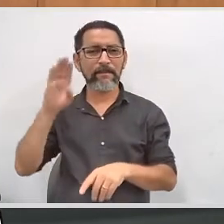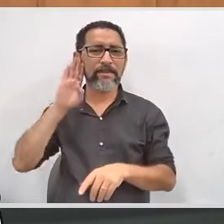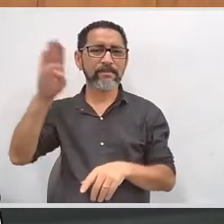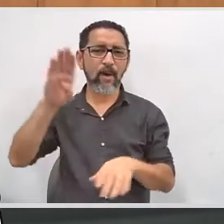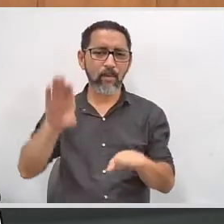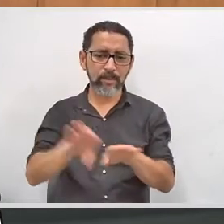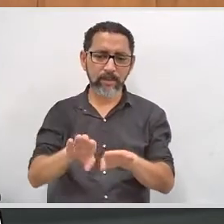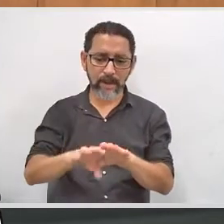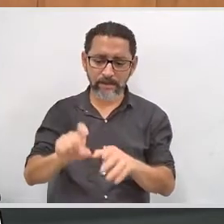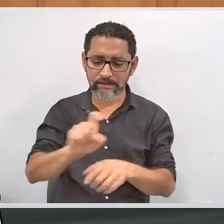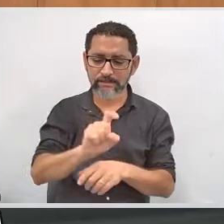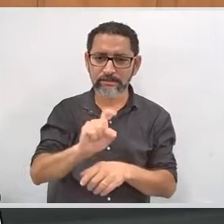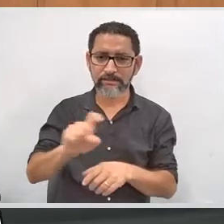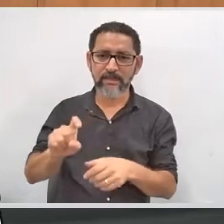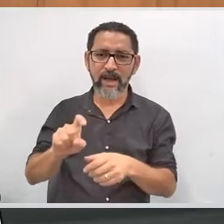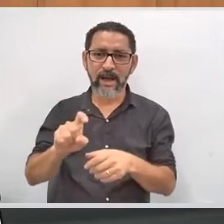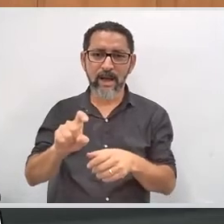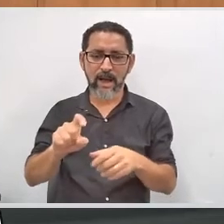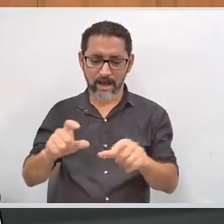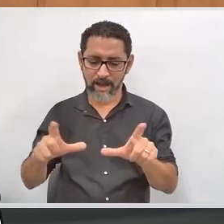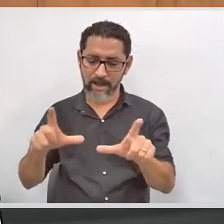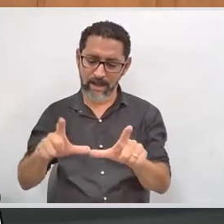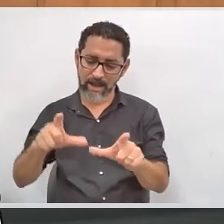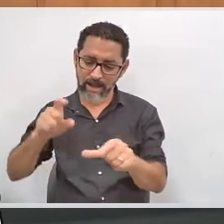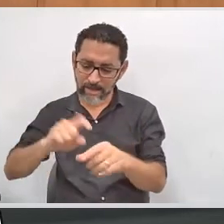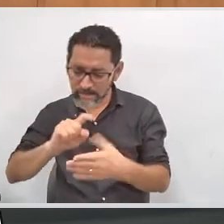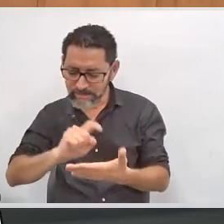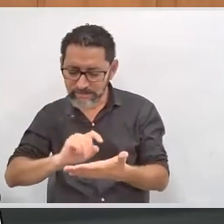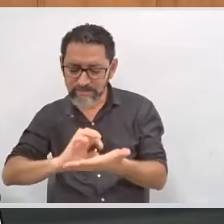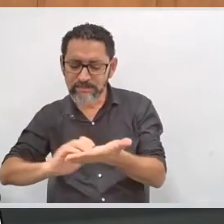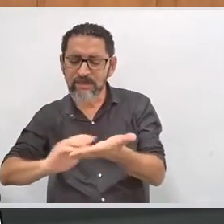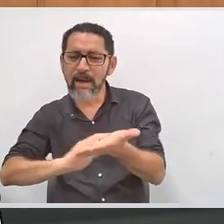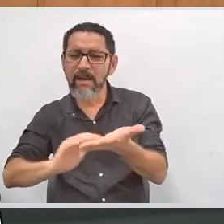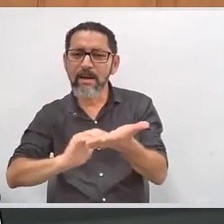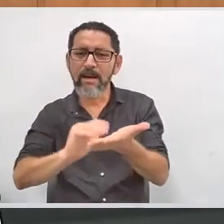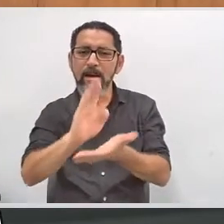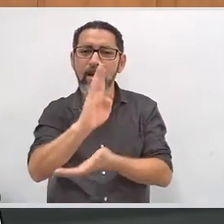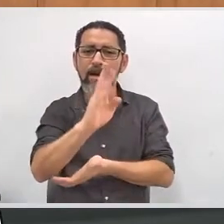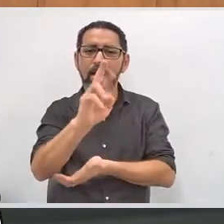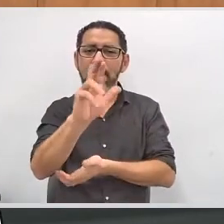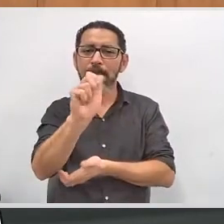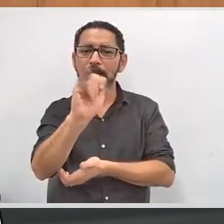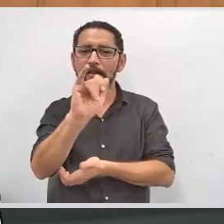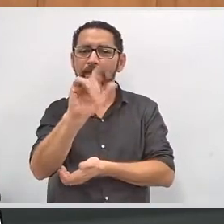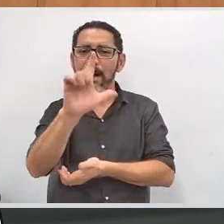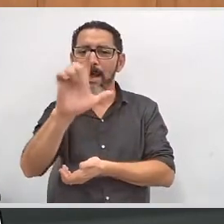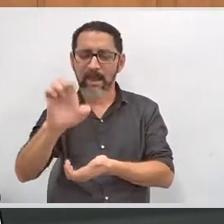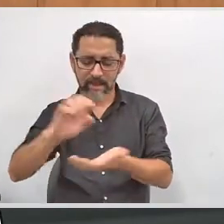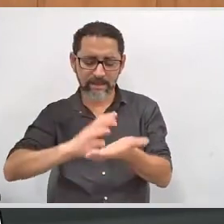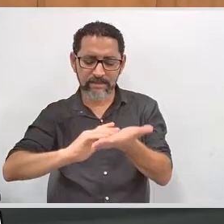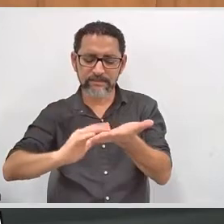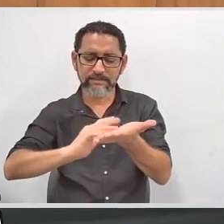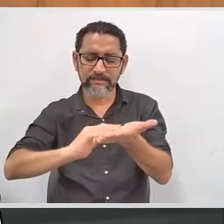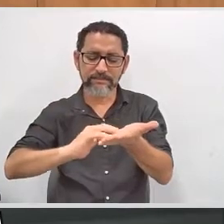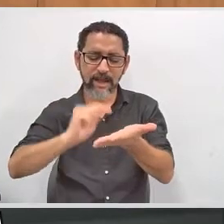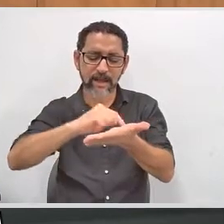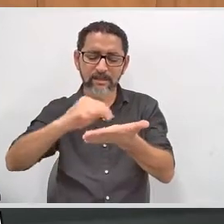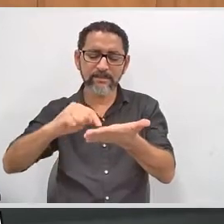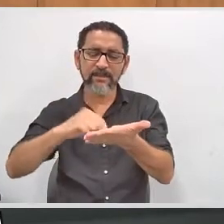são dotadas de teclas em braile. Então, nessa medida, eu acredito que